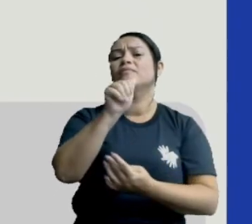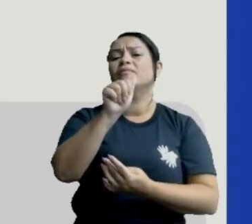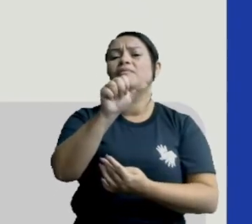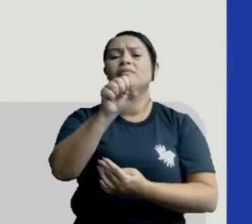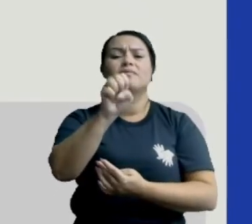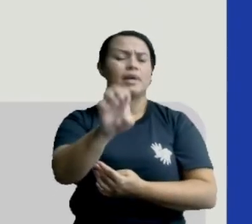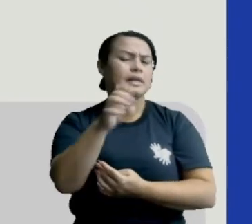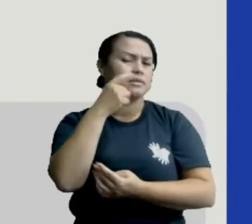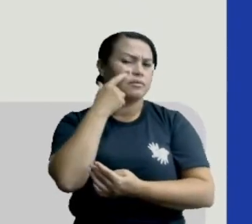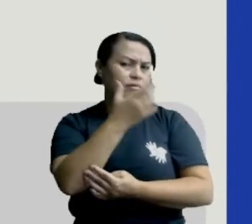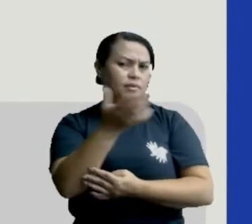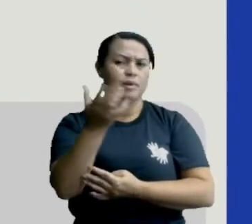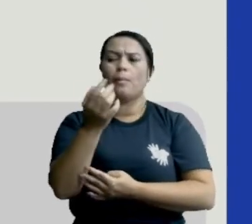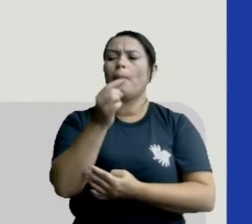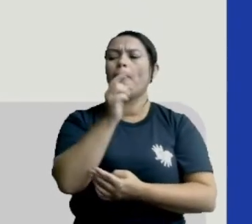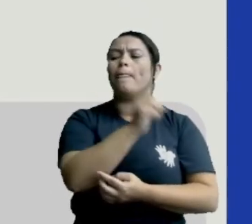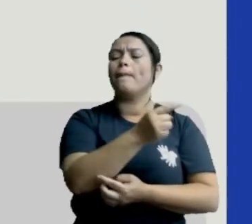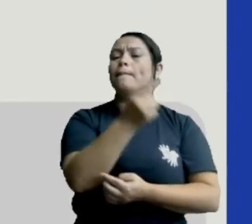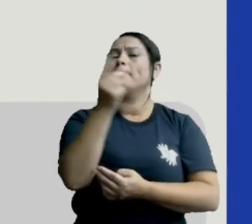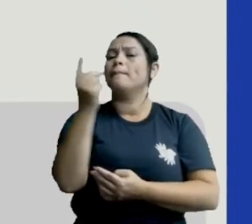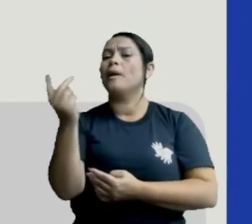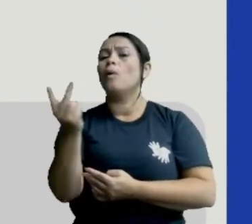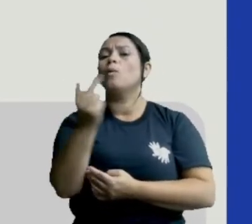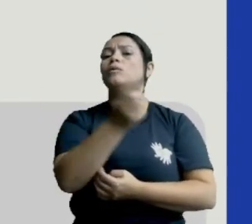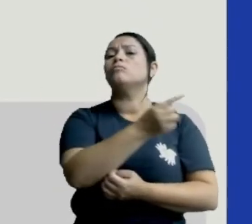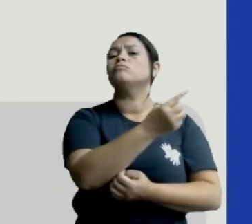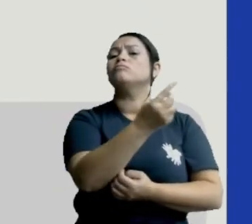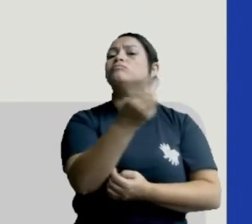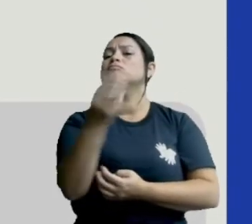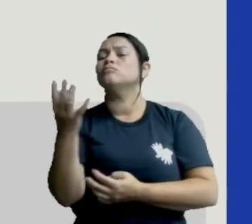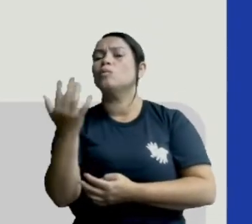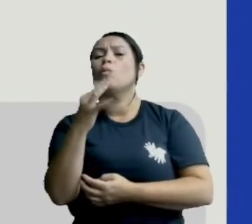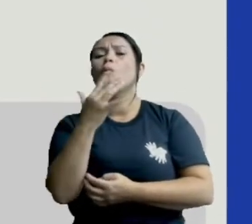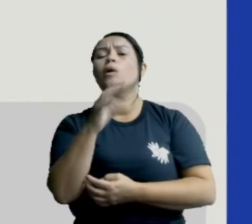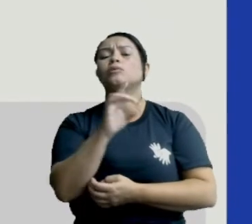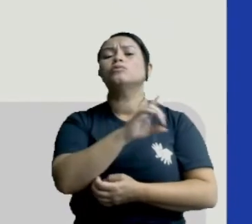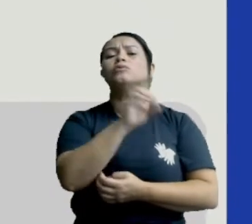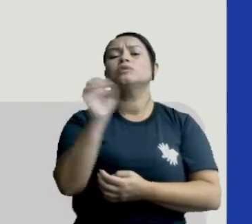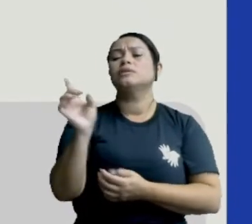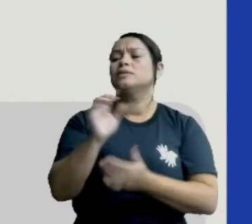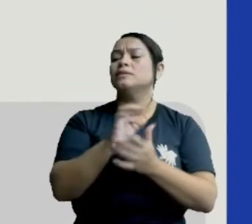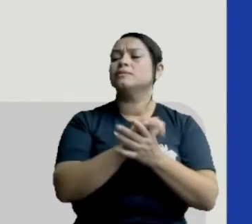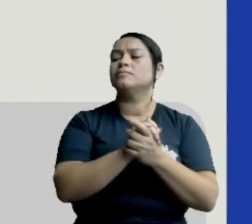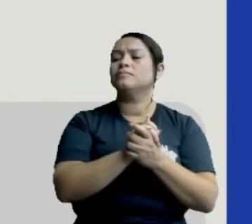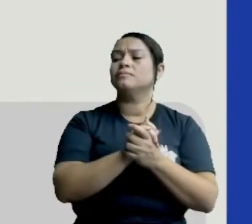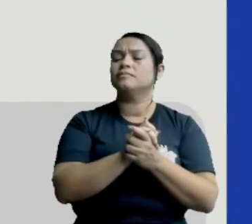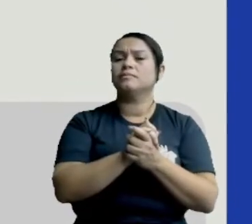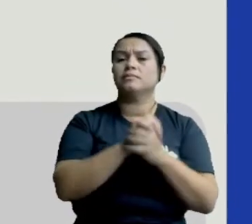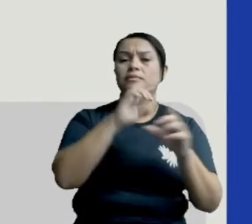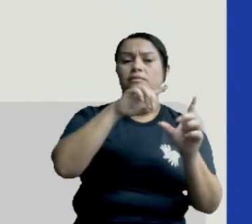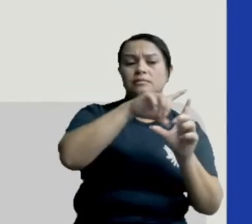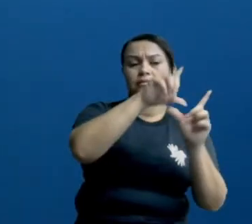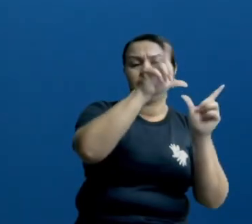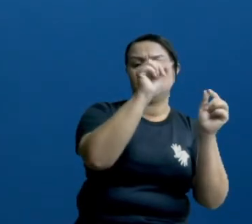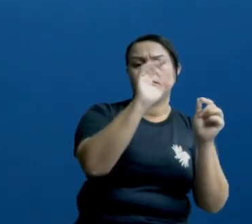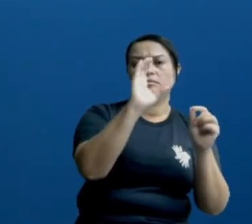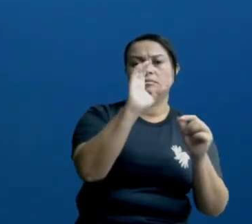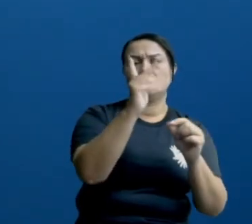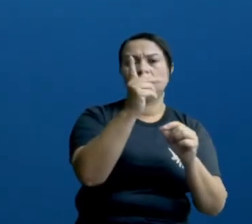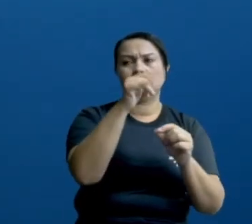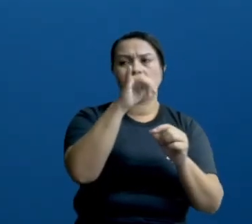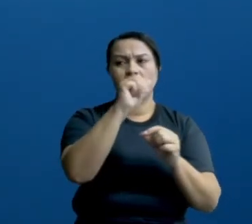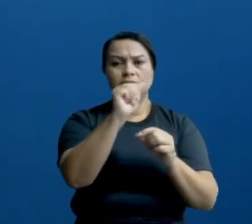contar aqui, de uma fase para a outra, quantos dias se passaram mais ou menos, ó. Da lua cheia